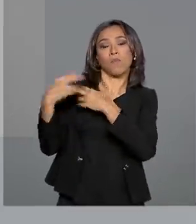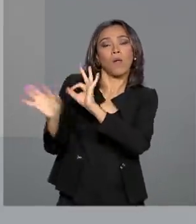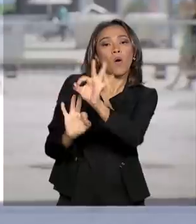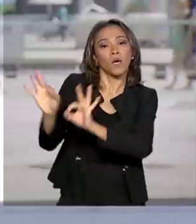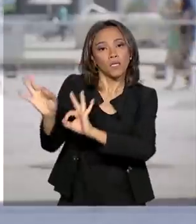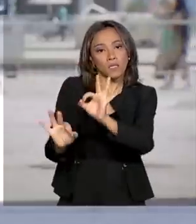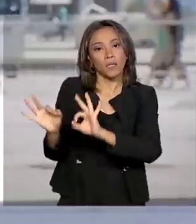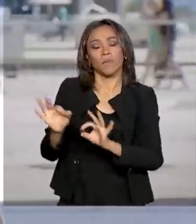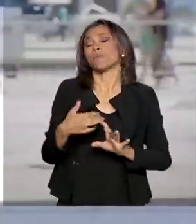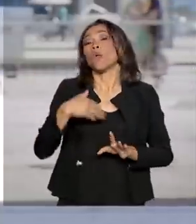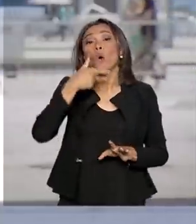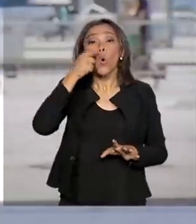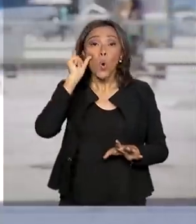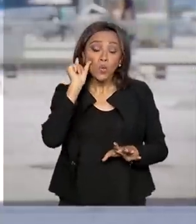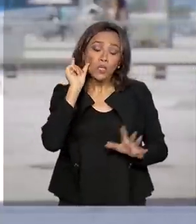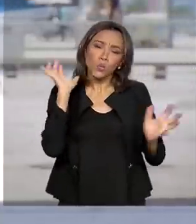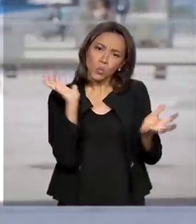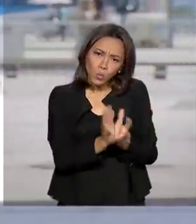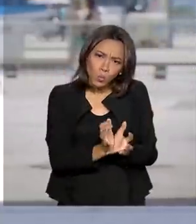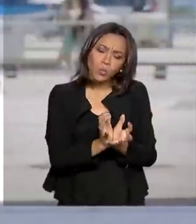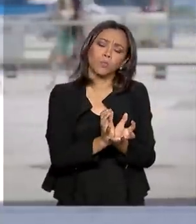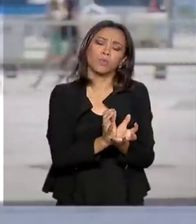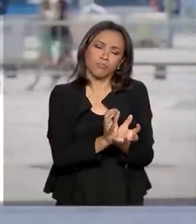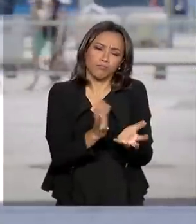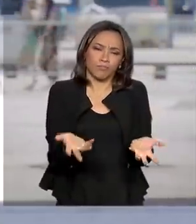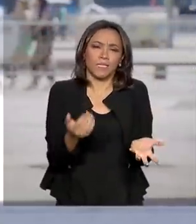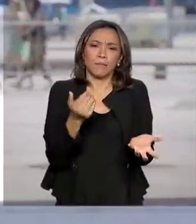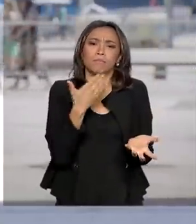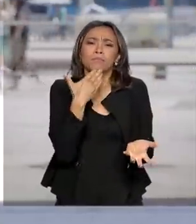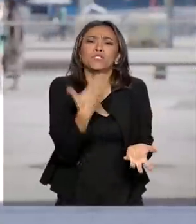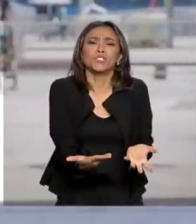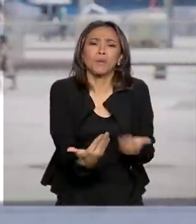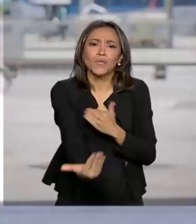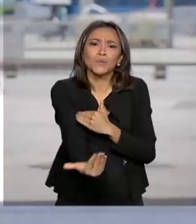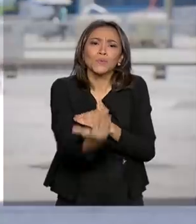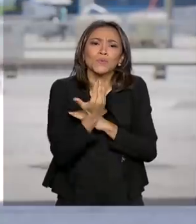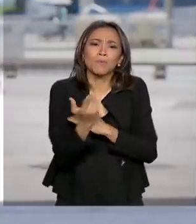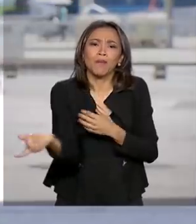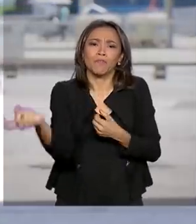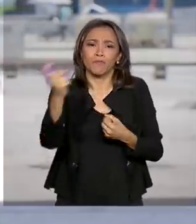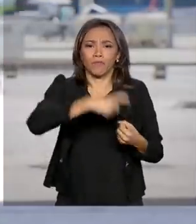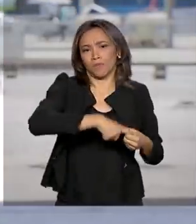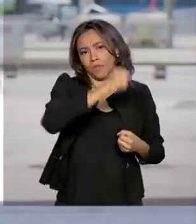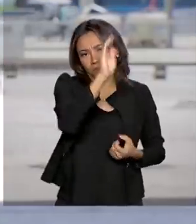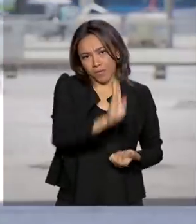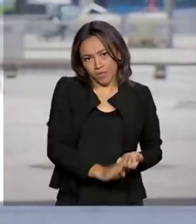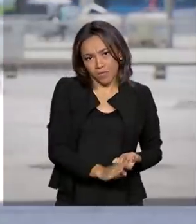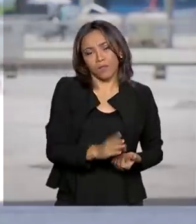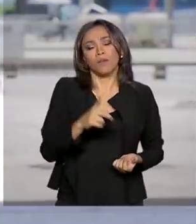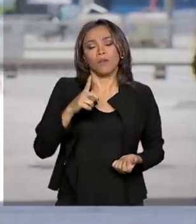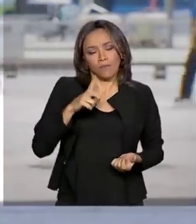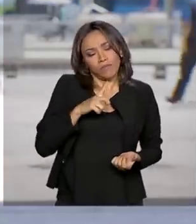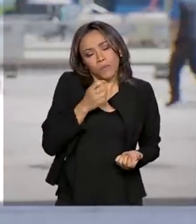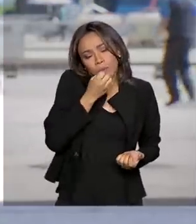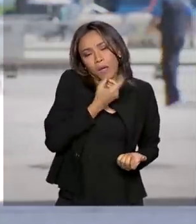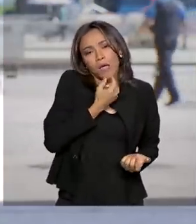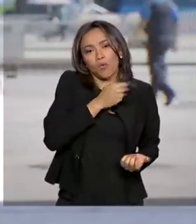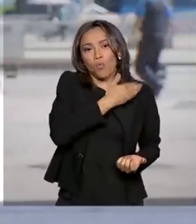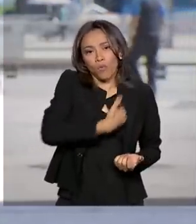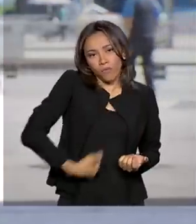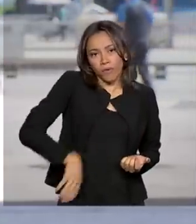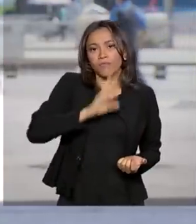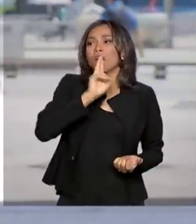um grupo de brasileiros publicando um vídeo nas redes sociais pedindo ajuda pra retornar ao Brasil e obtiveram então essa resposta